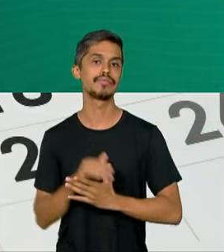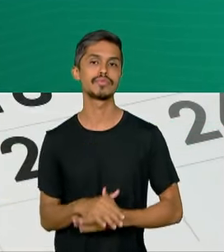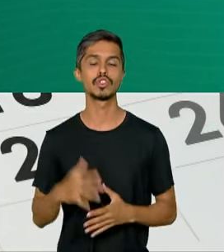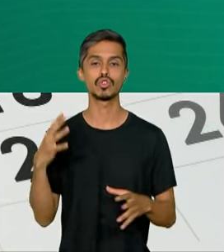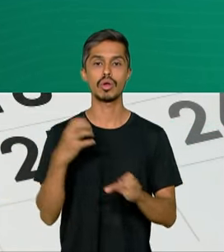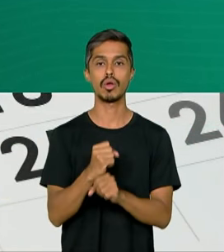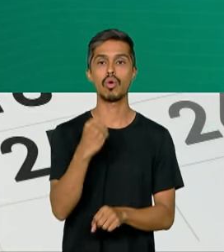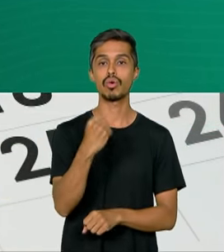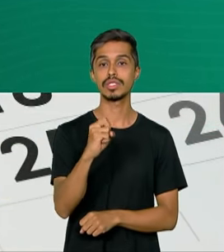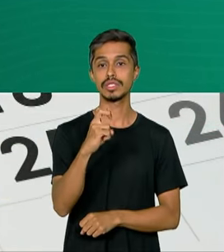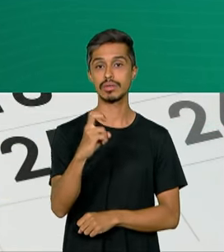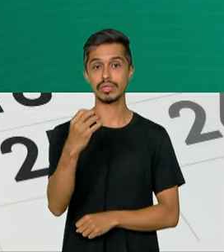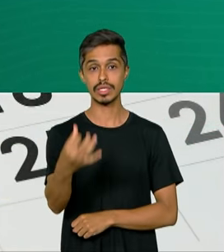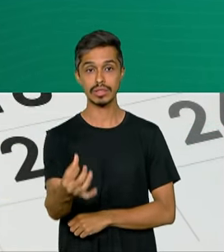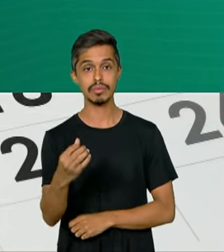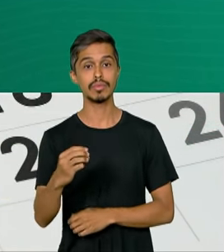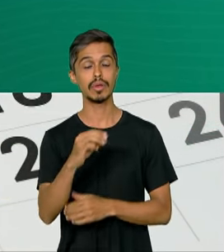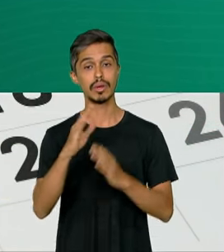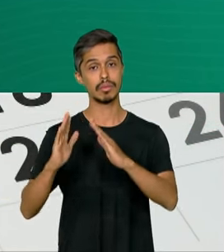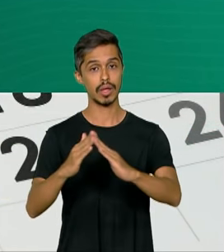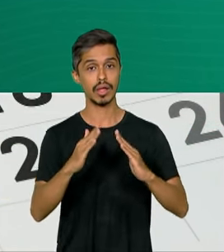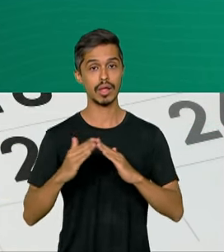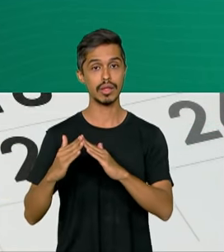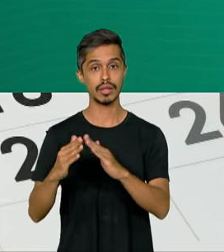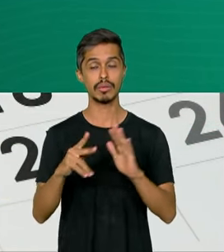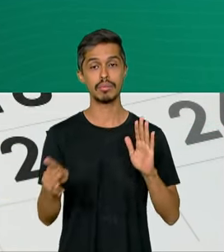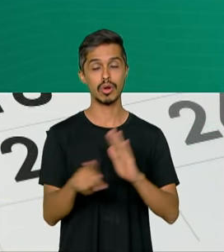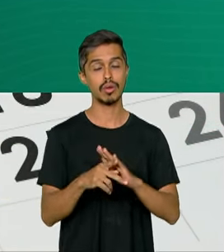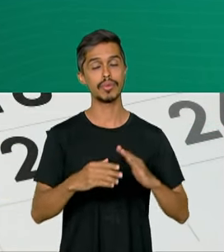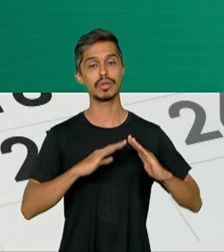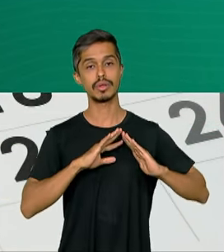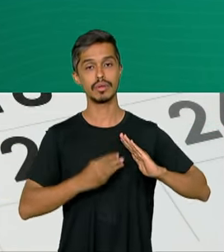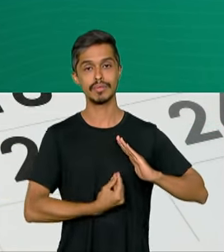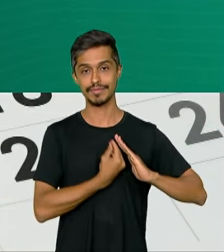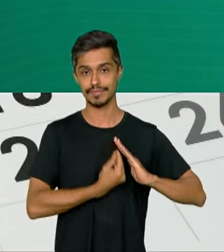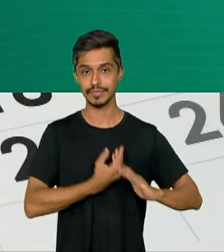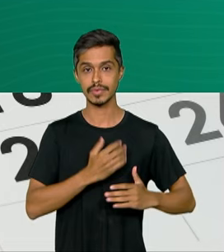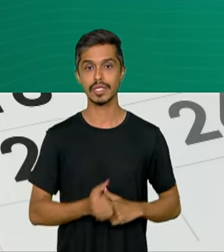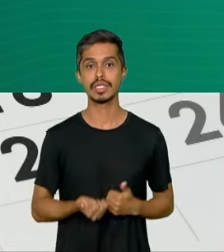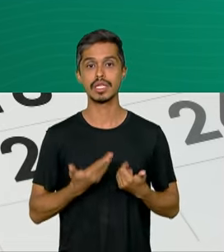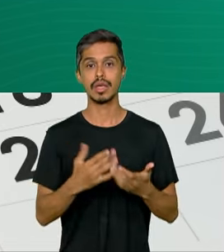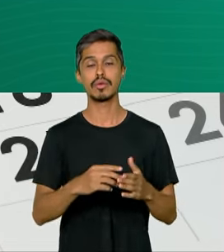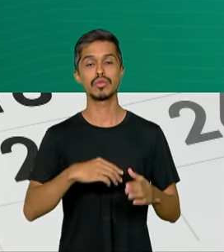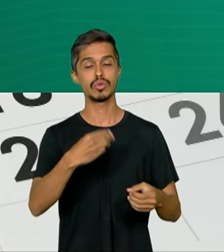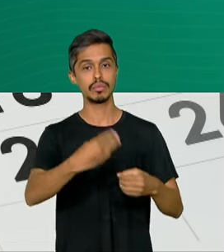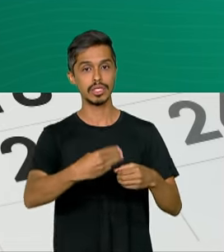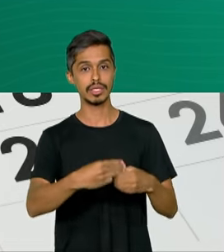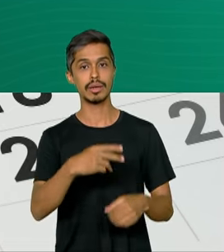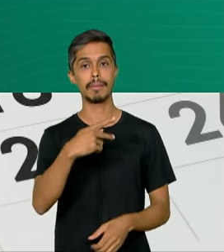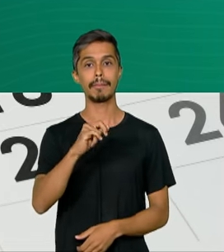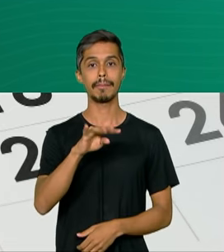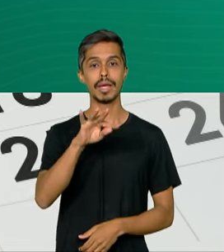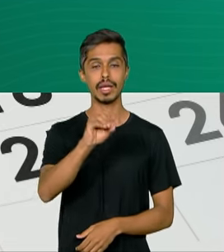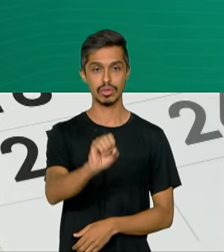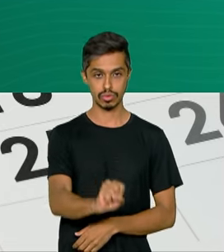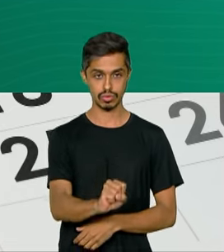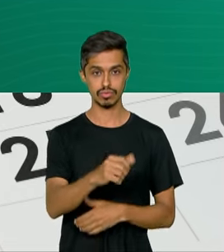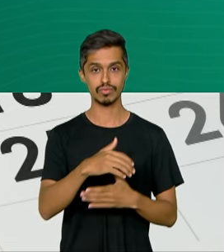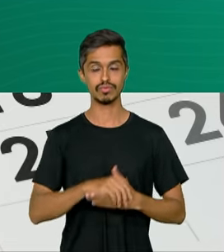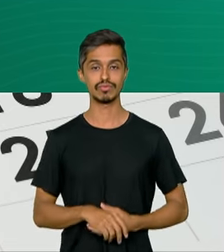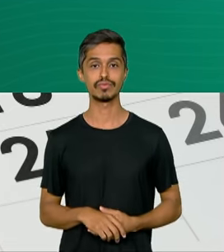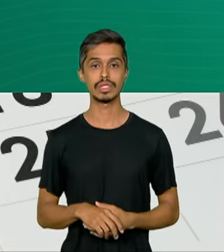856 moradias do Minha Casa Minha Vida entregues no município de Patos.